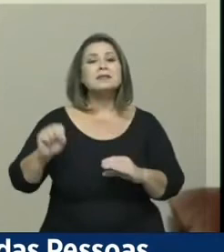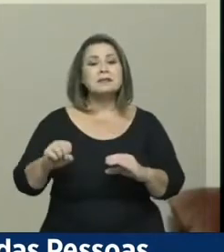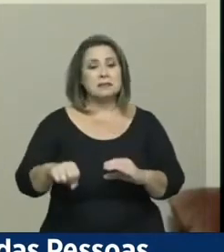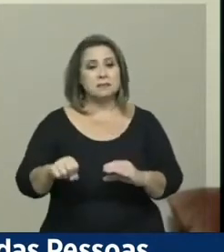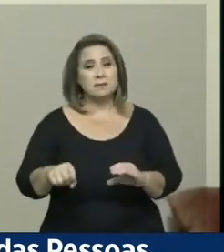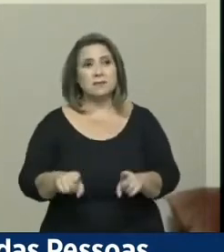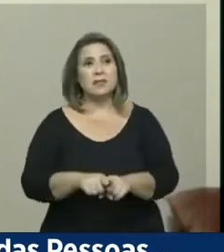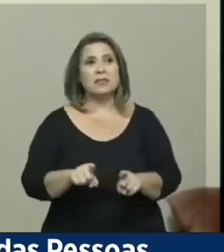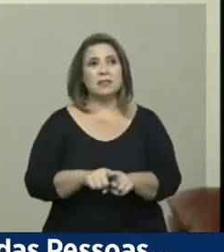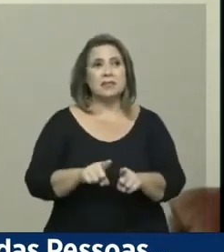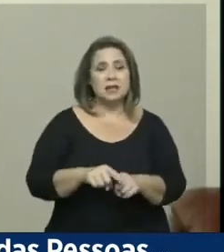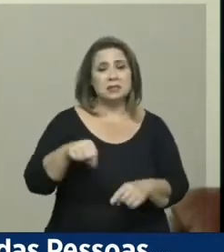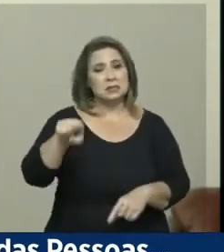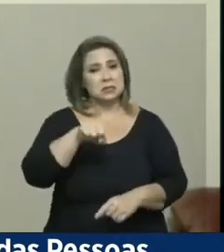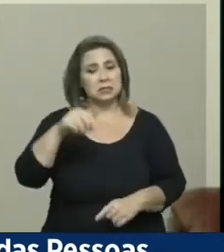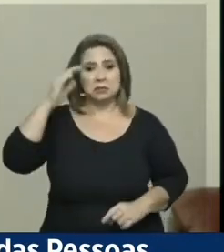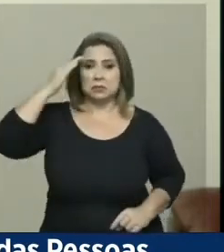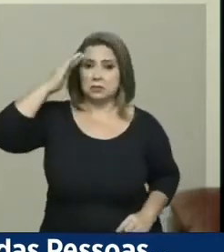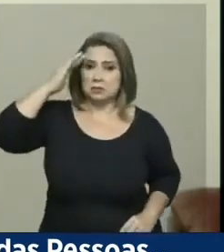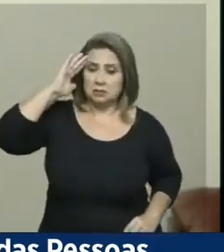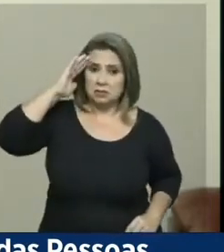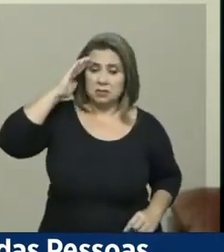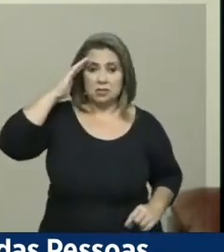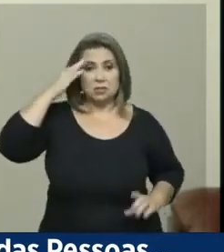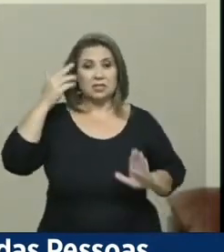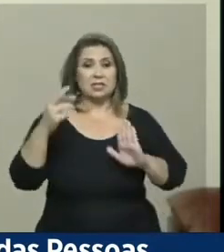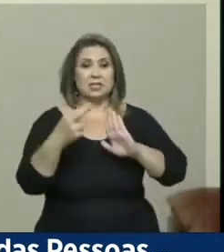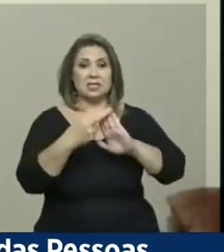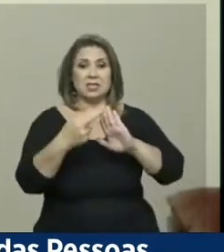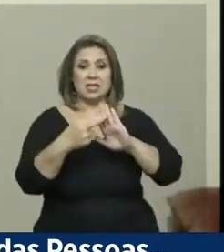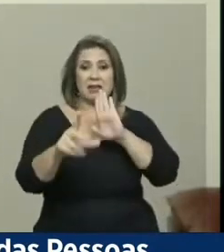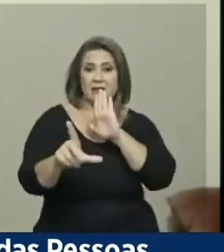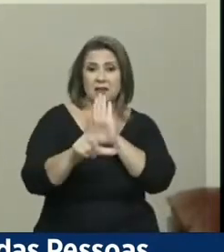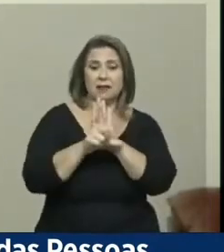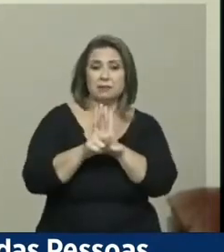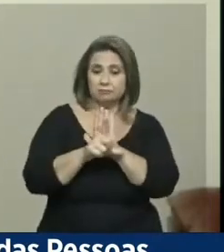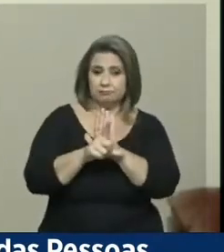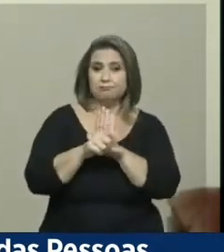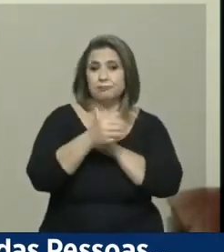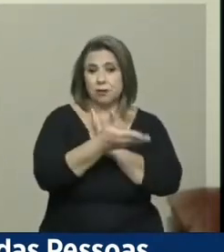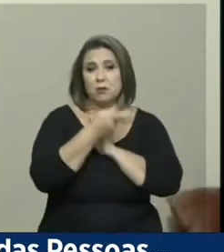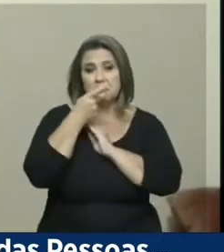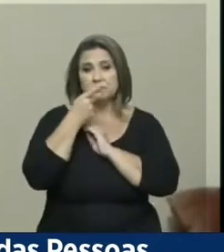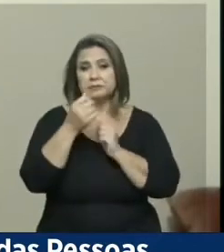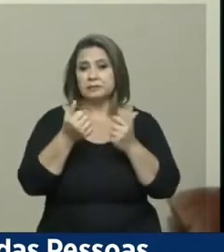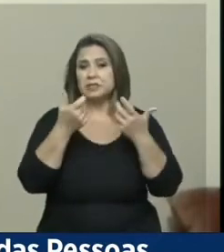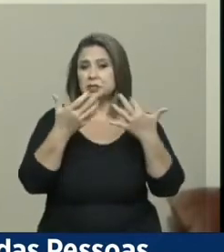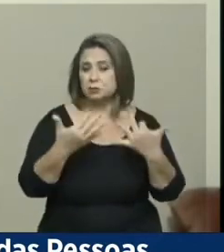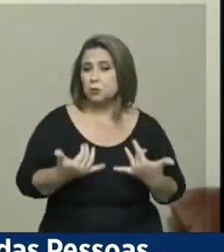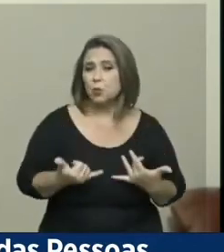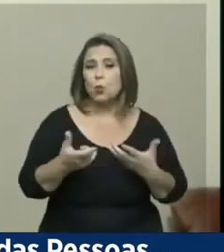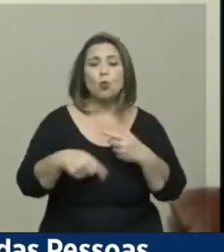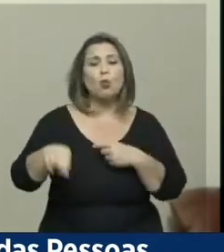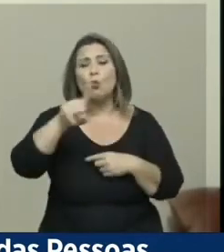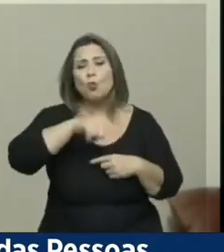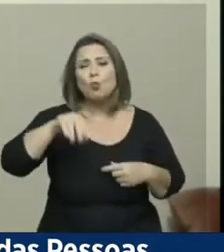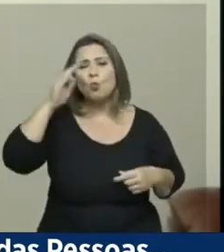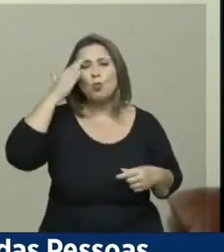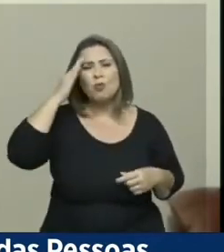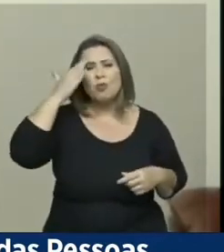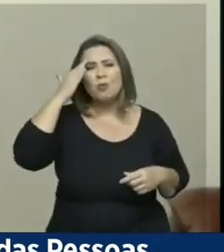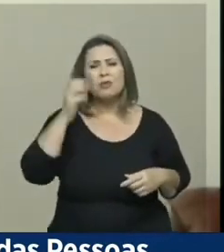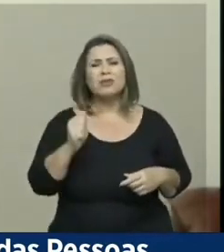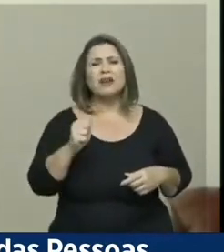Seja equívocos na interpretação da norma, como foi mencionado pelo Dr. Cláudio, de entendimento da